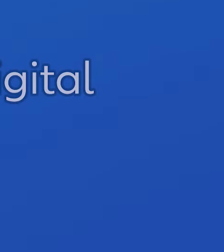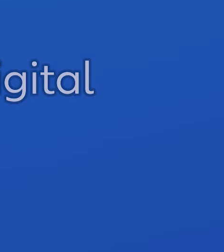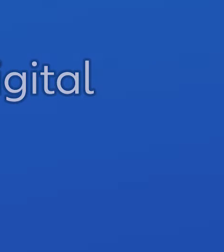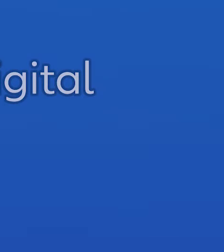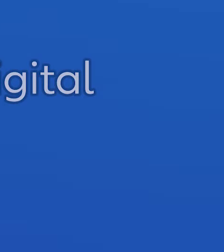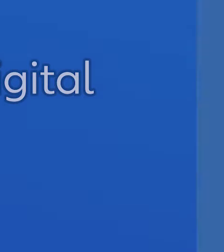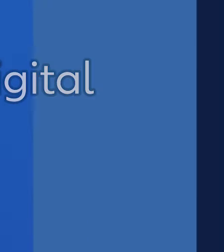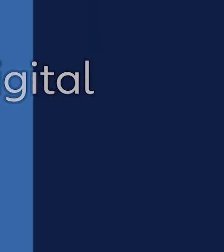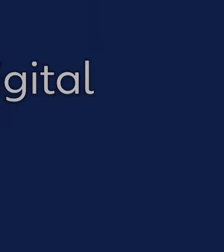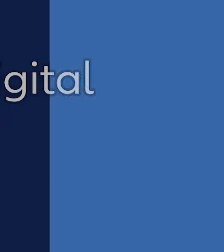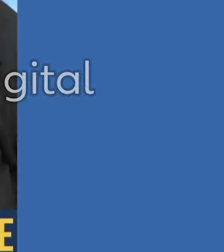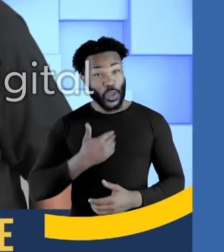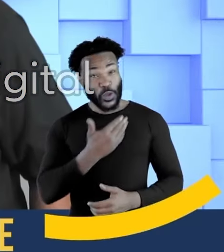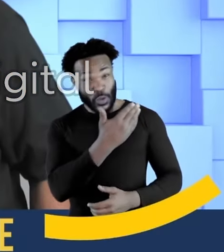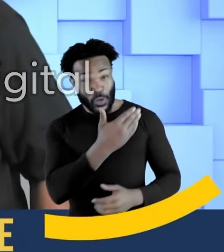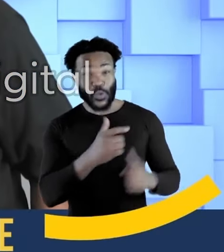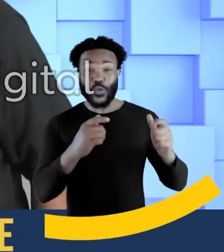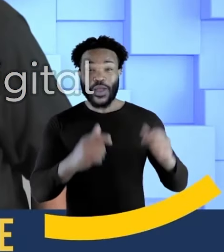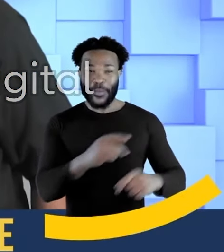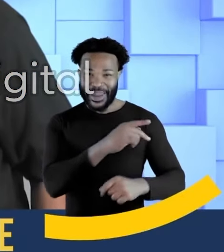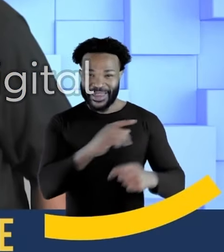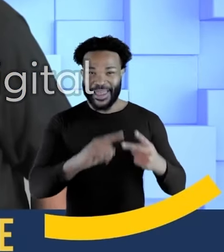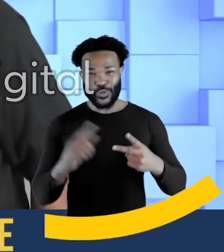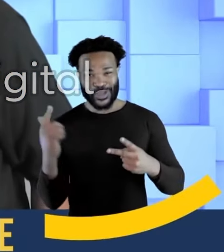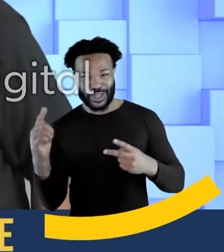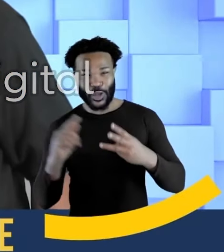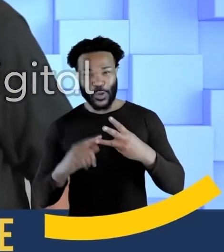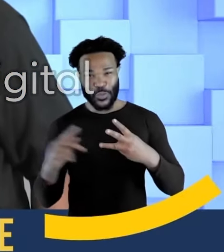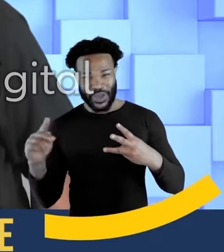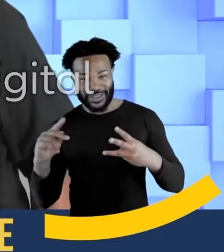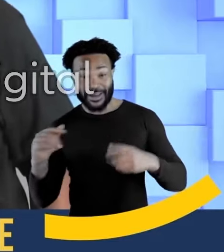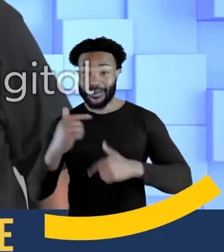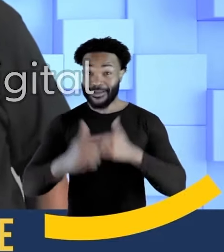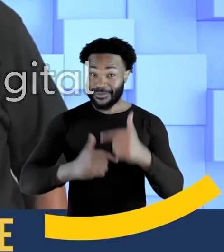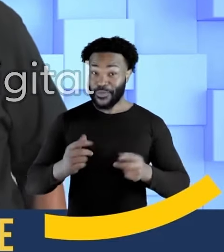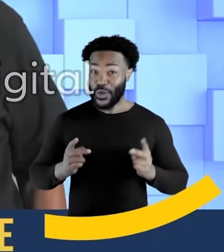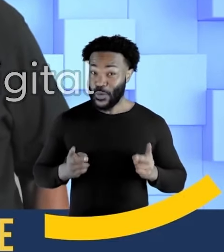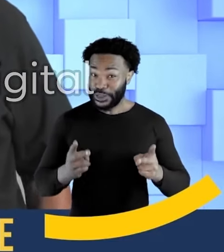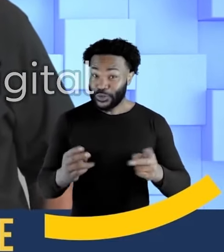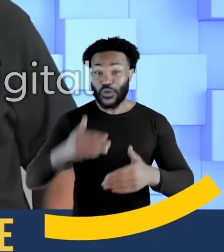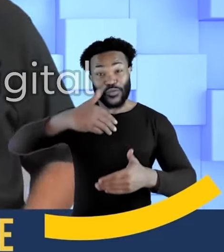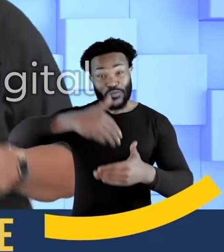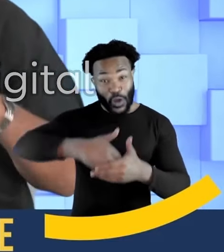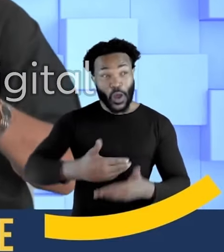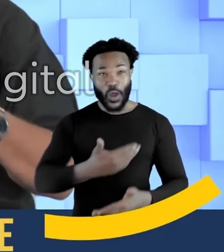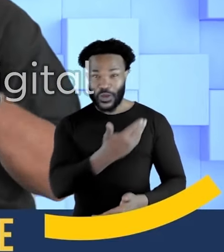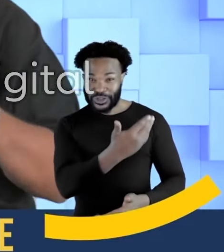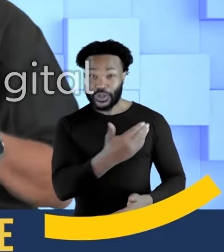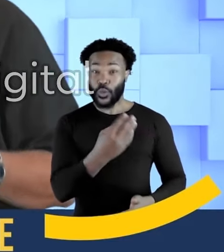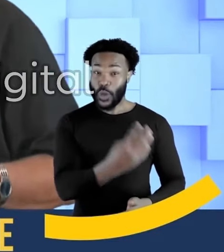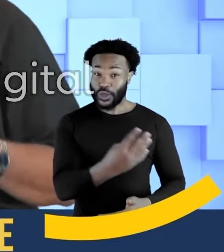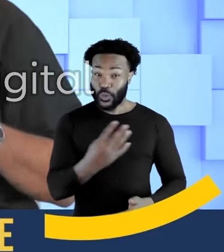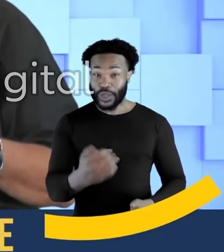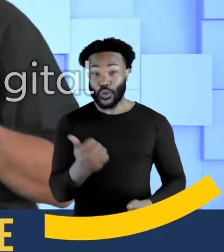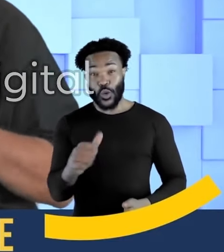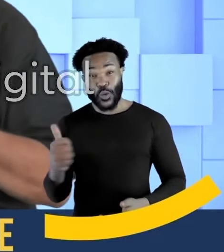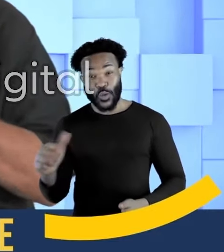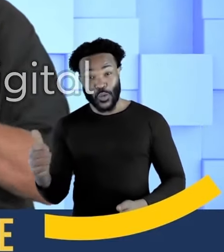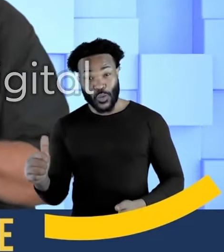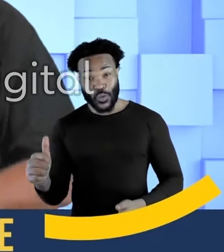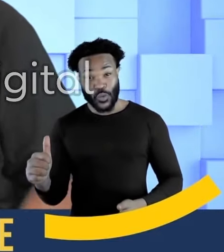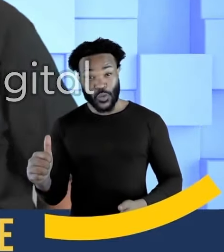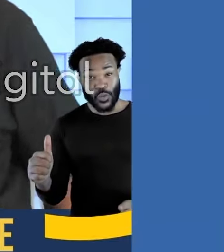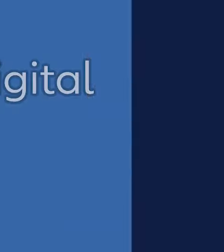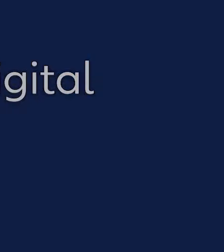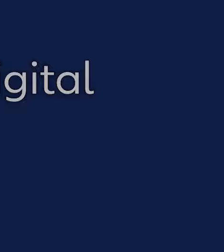União Brasil. Sou Silvão Leite. Parelheiros, Grajaú, Pedreira. O trabalho continua. Vote Silvão Leite, 44